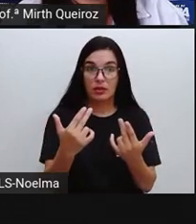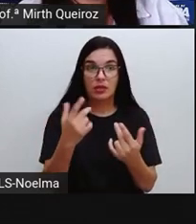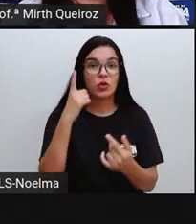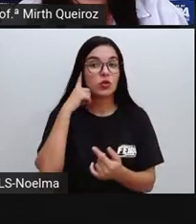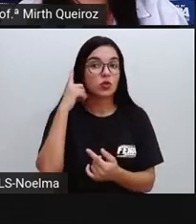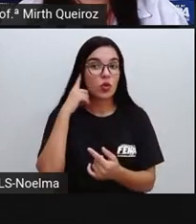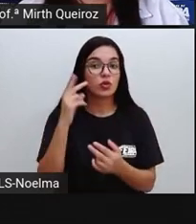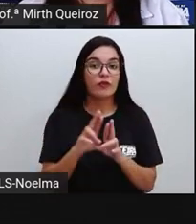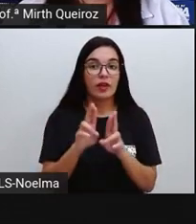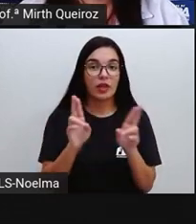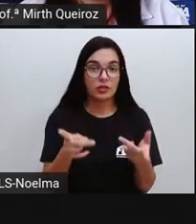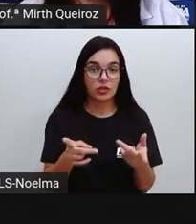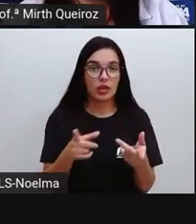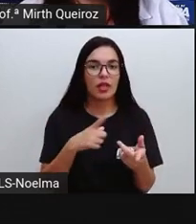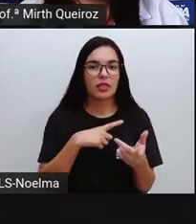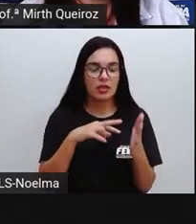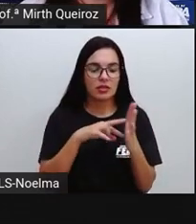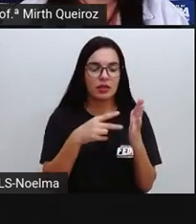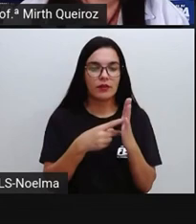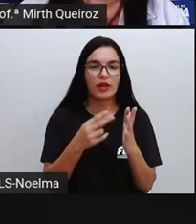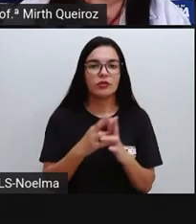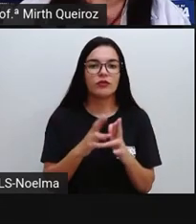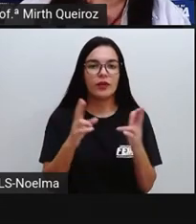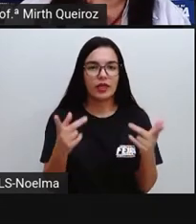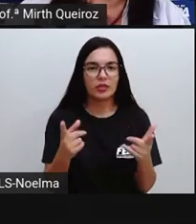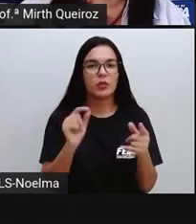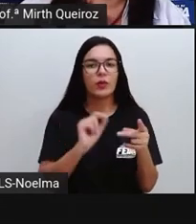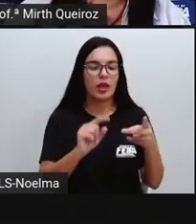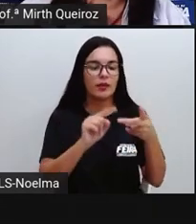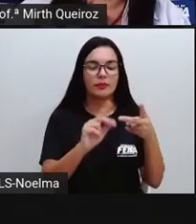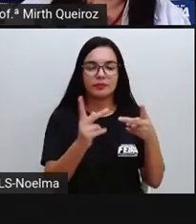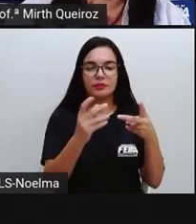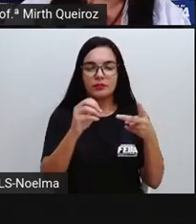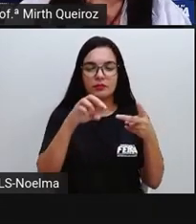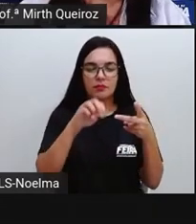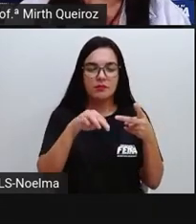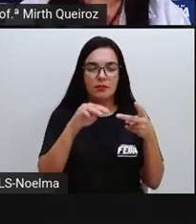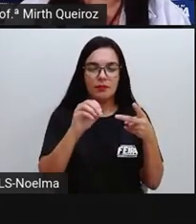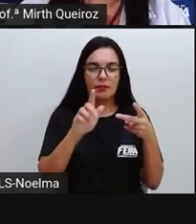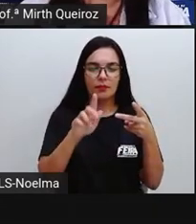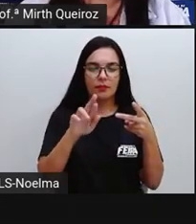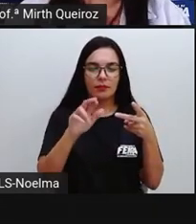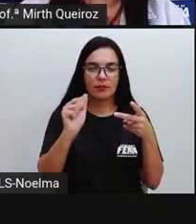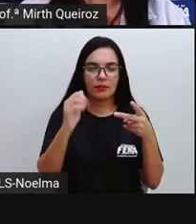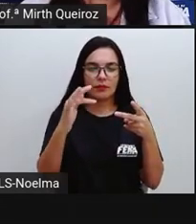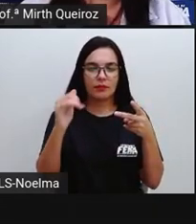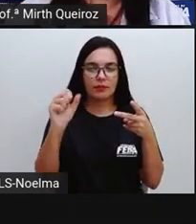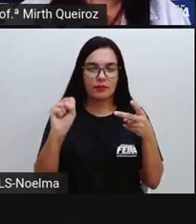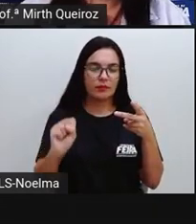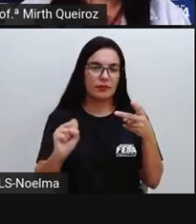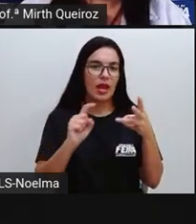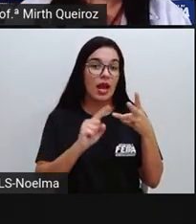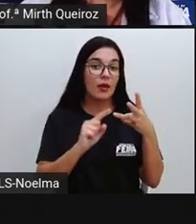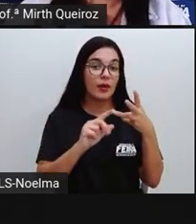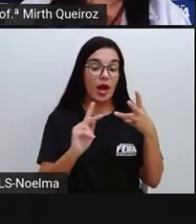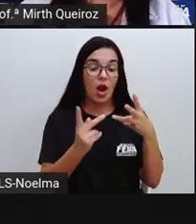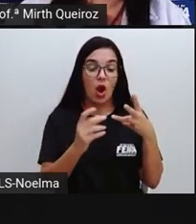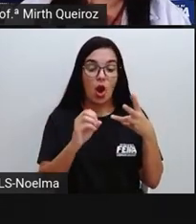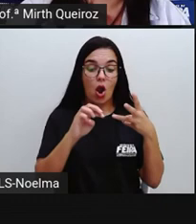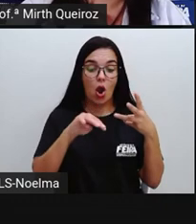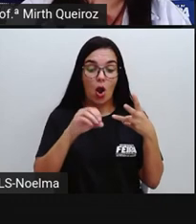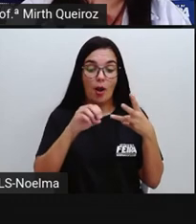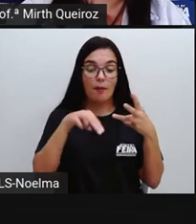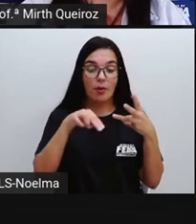som é diferente, significado é diferente. São palavras homógrafas. E palavras homônimas são